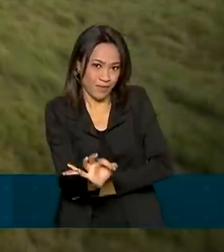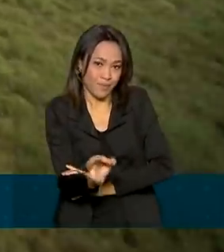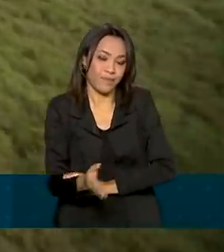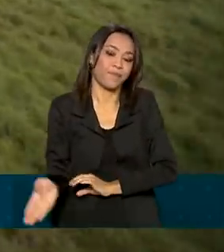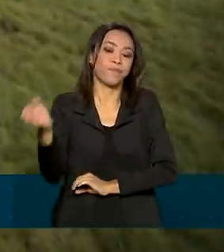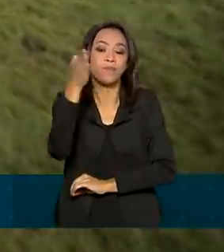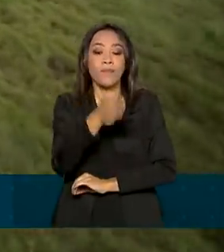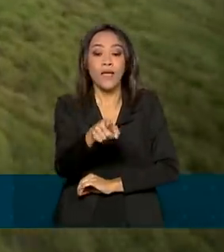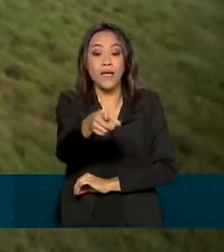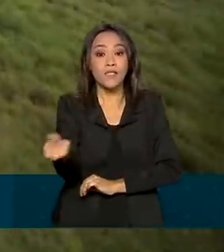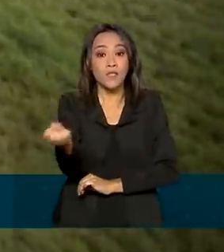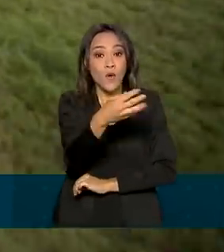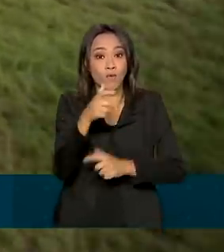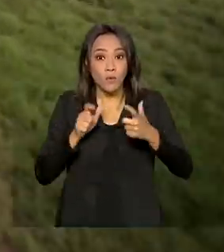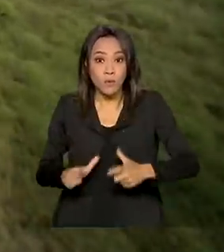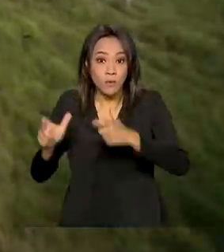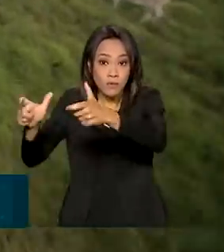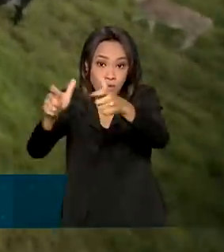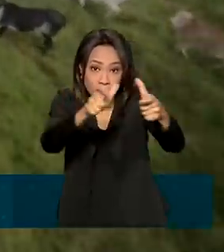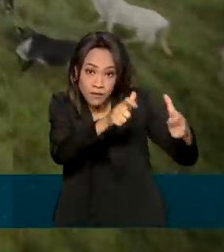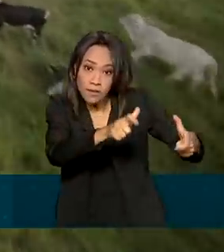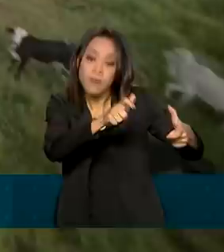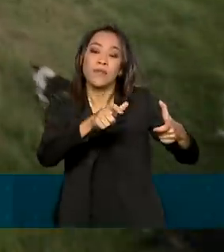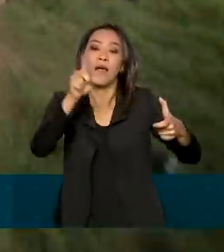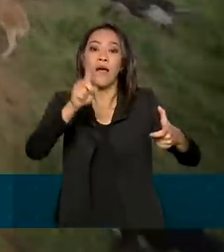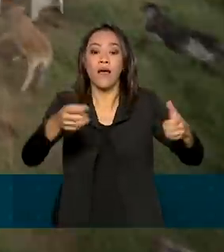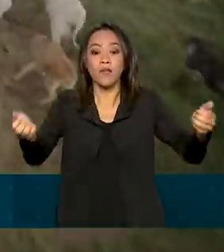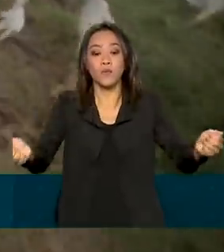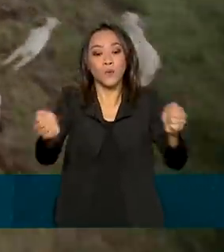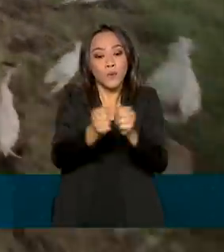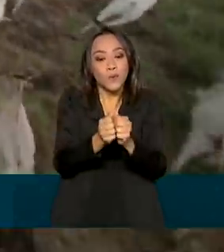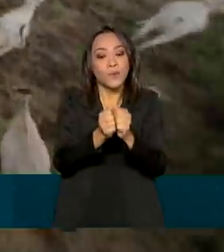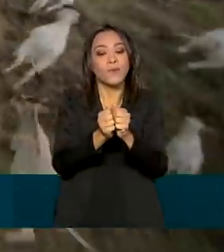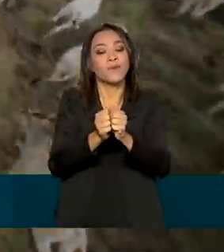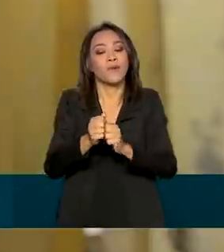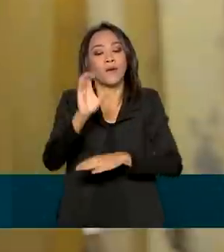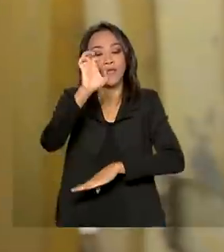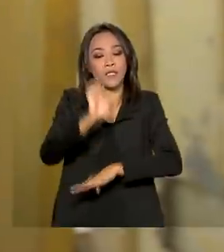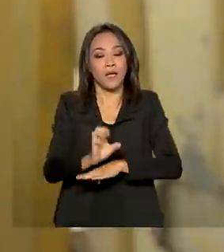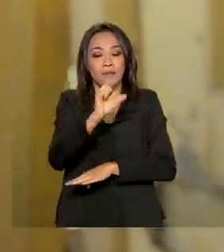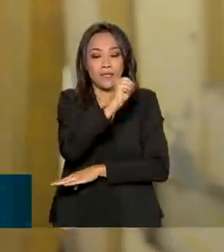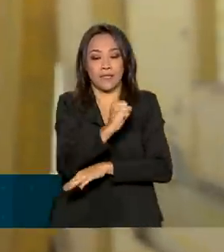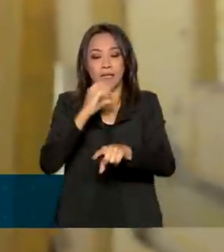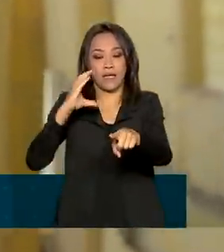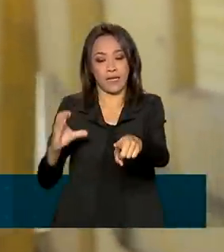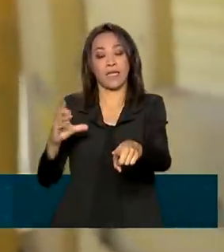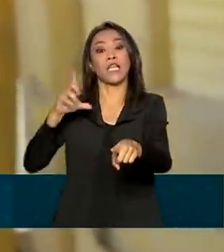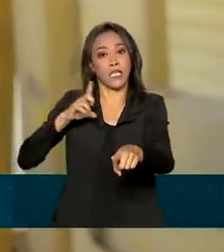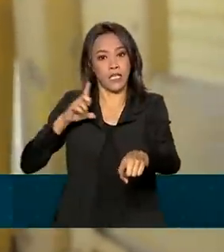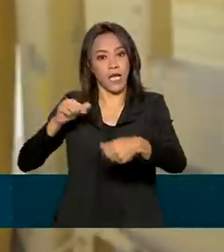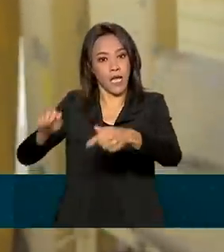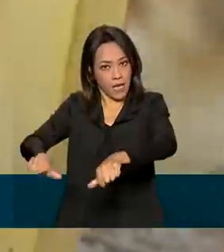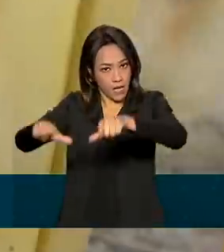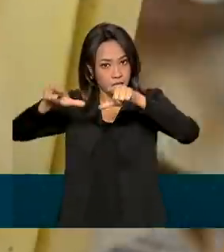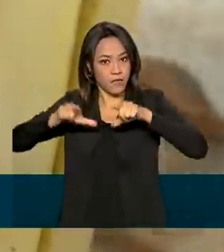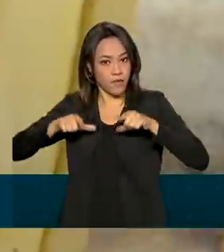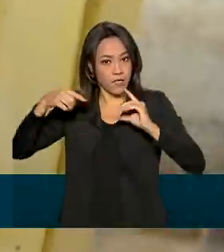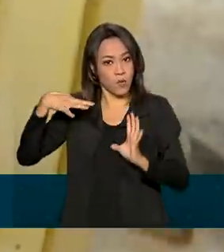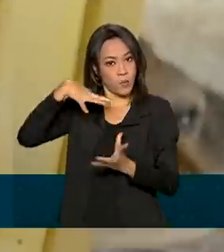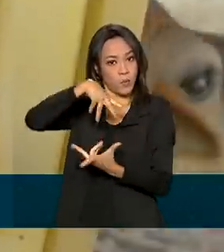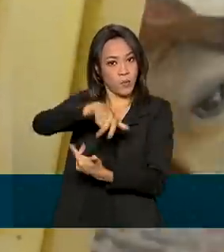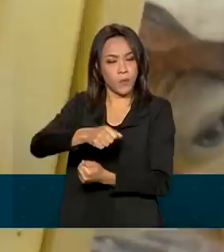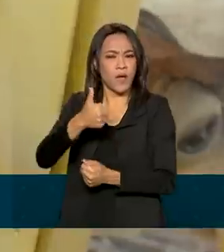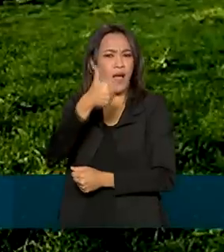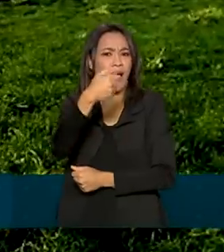Essas novas áreas se juntam ao estado de Santa Catarina, que já possui a certificação internacional há